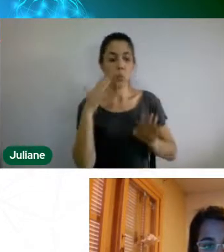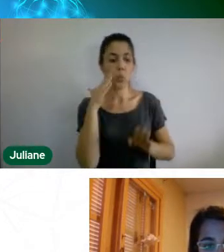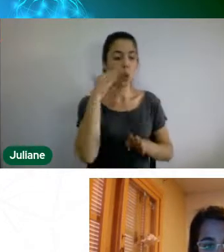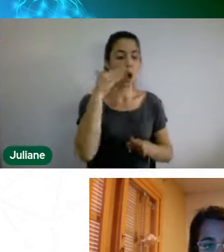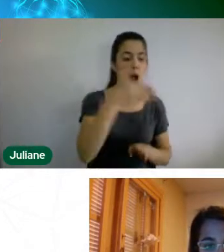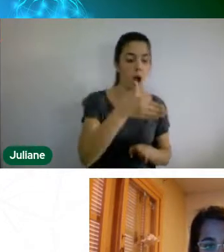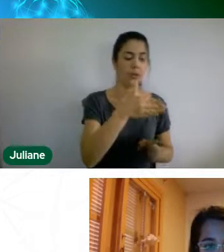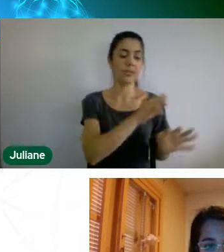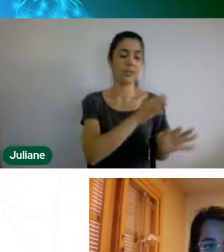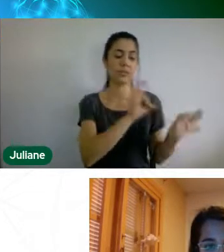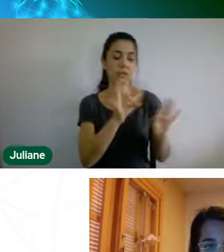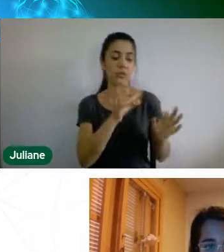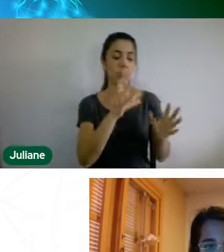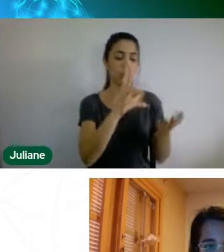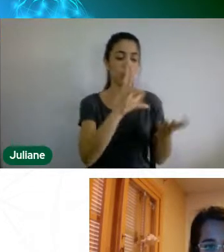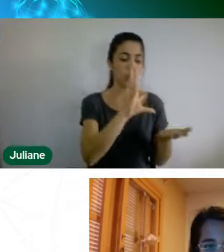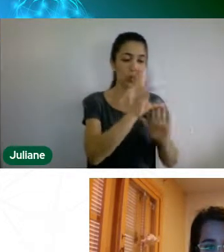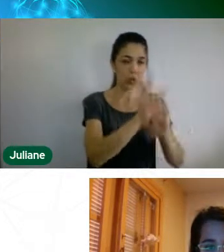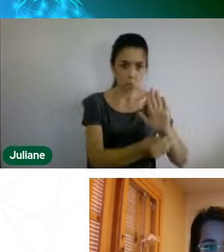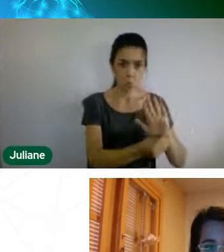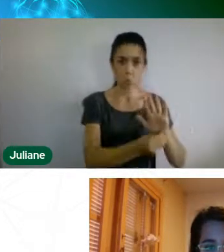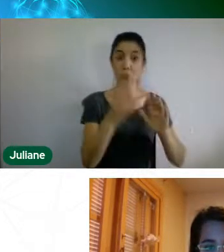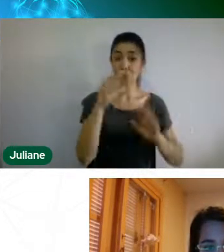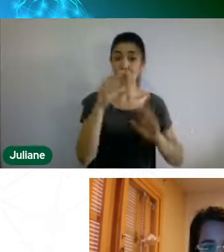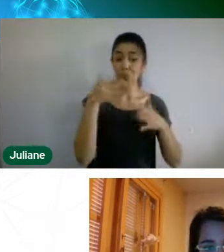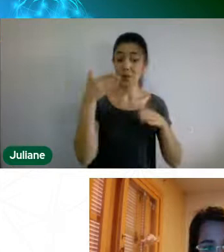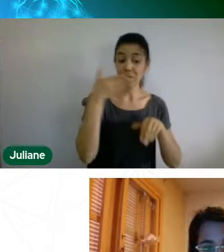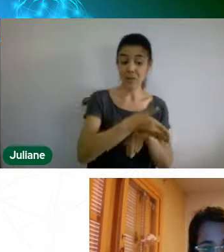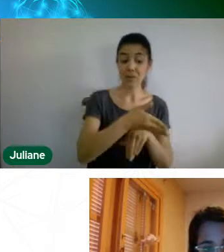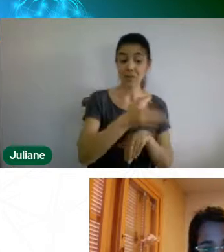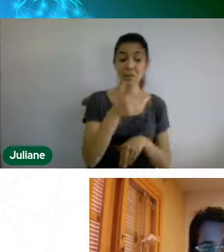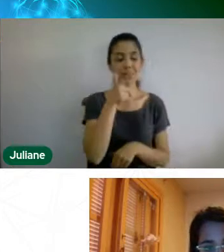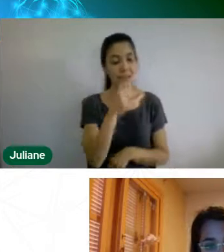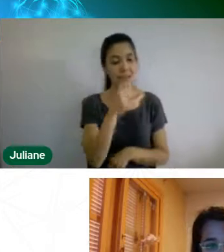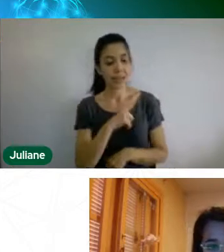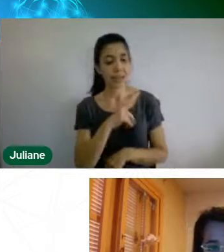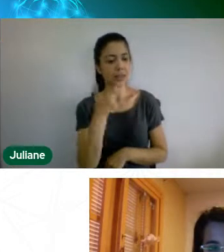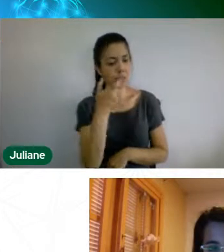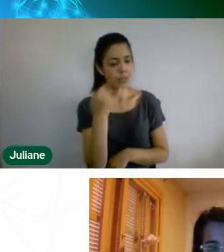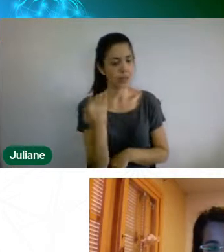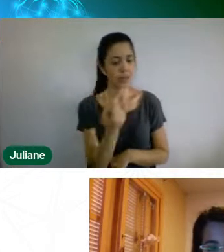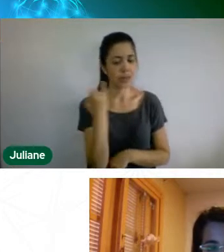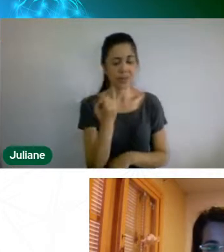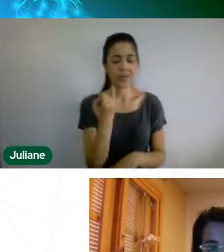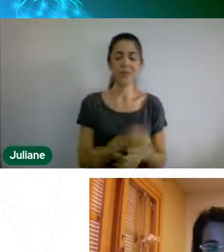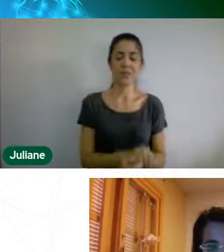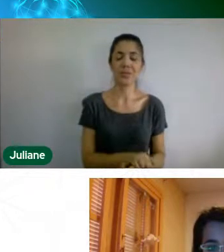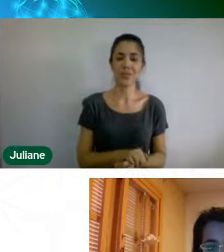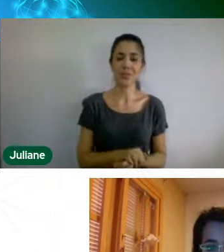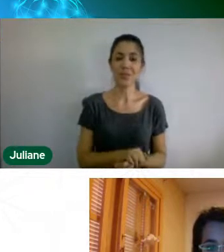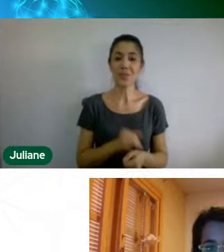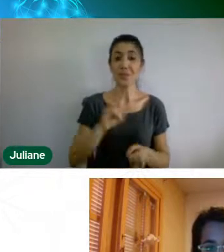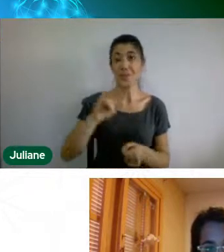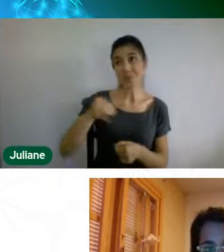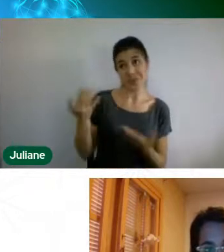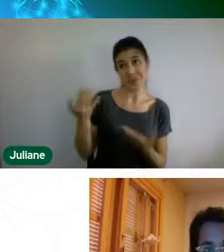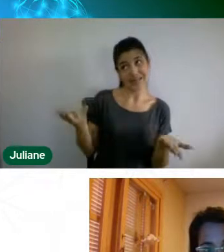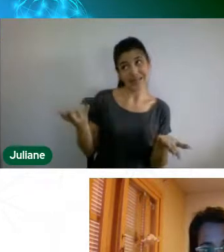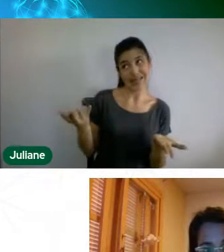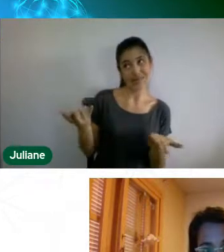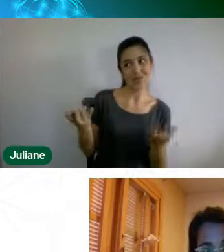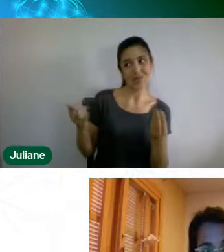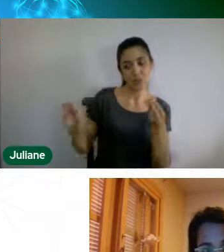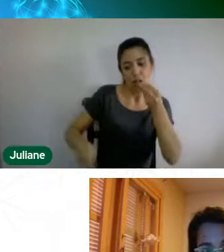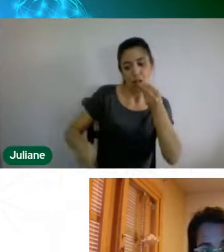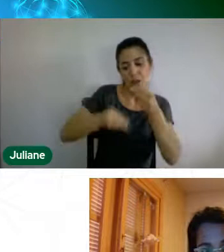que vocês estão realizando. Só aproveitando aí a deixa do Rodrigo, com vocês aí, Daia e